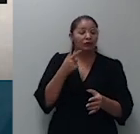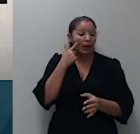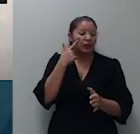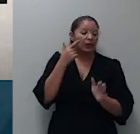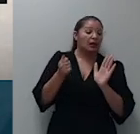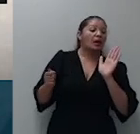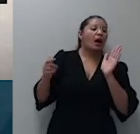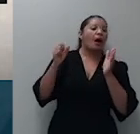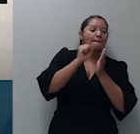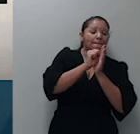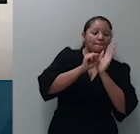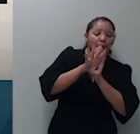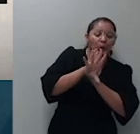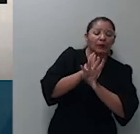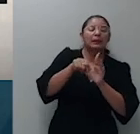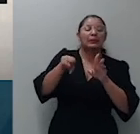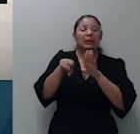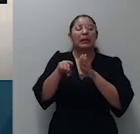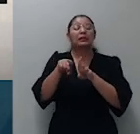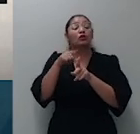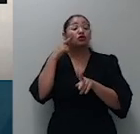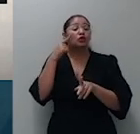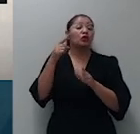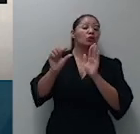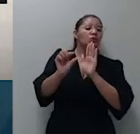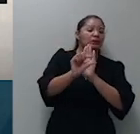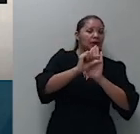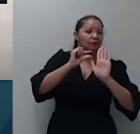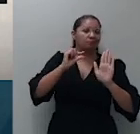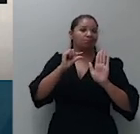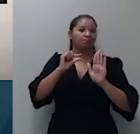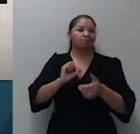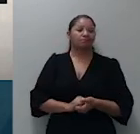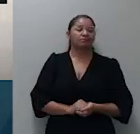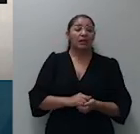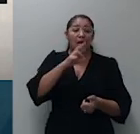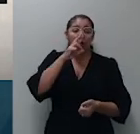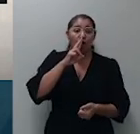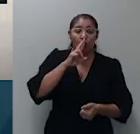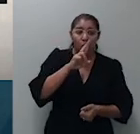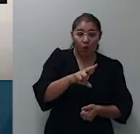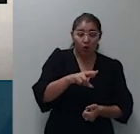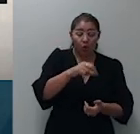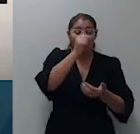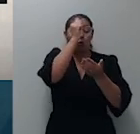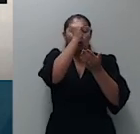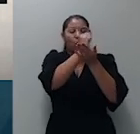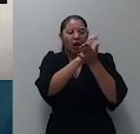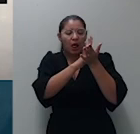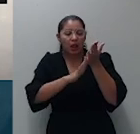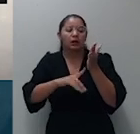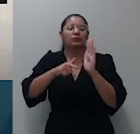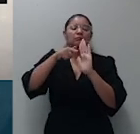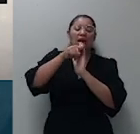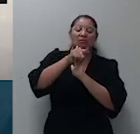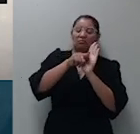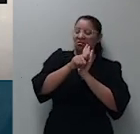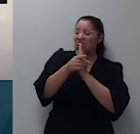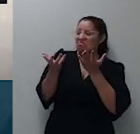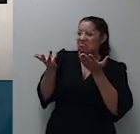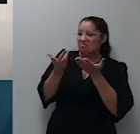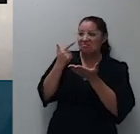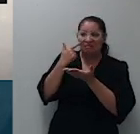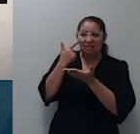aresto nos seguintes termos disse a decisão o laudo pericial não atendeu a determinação da